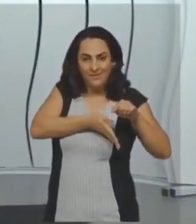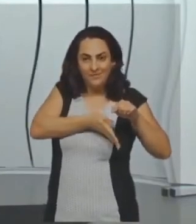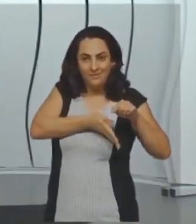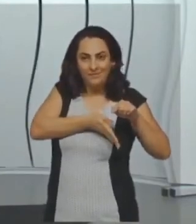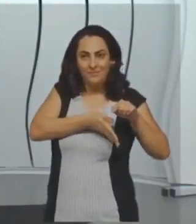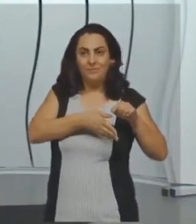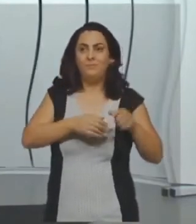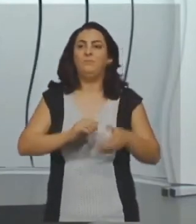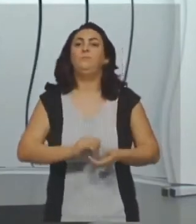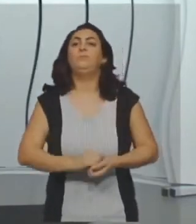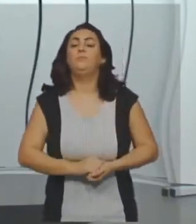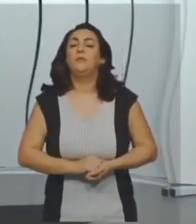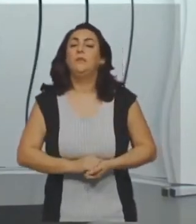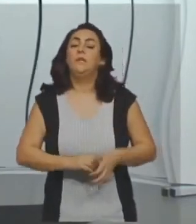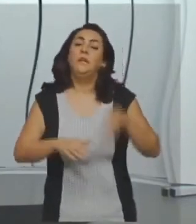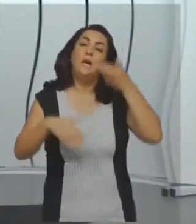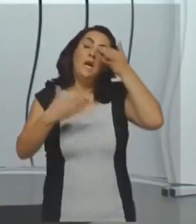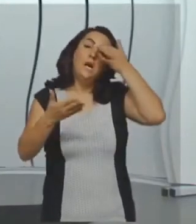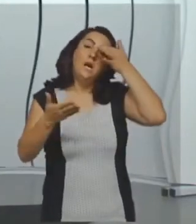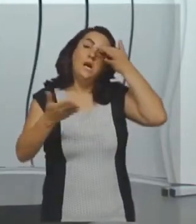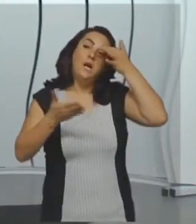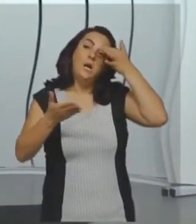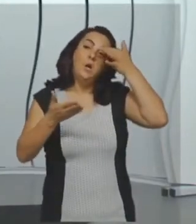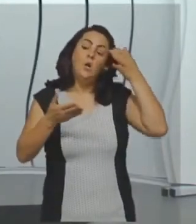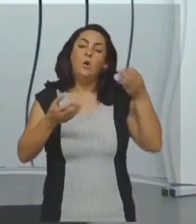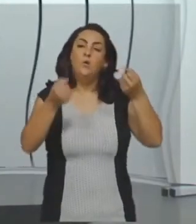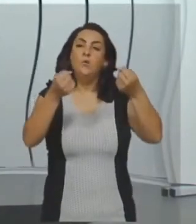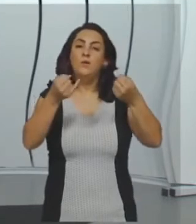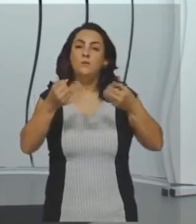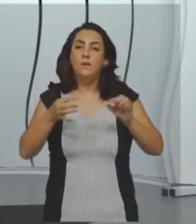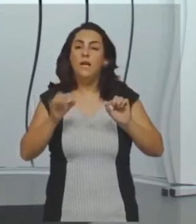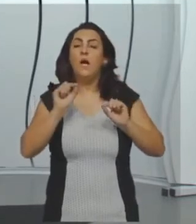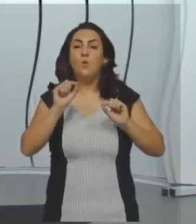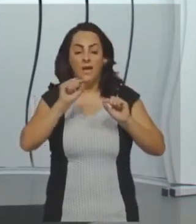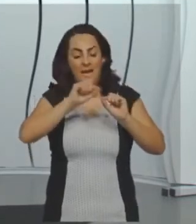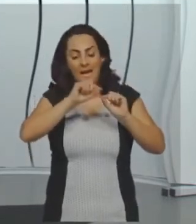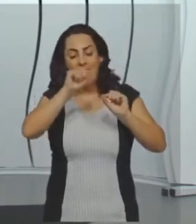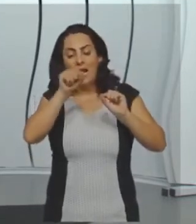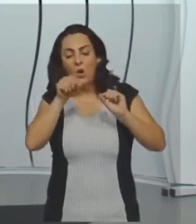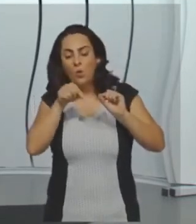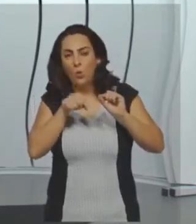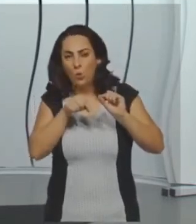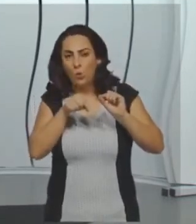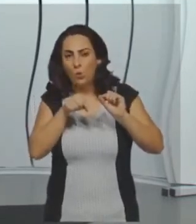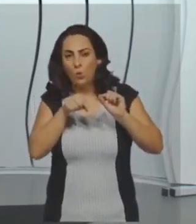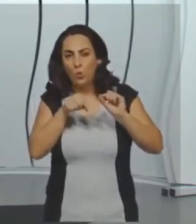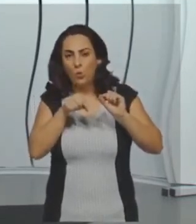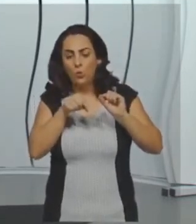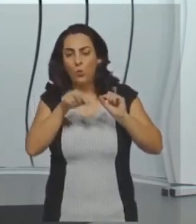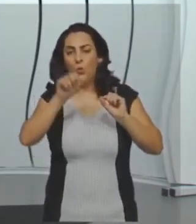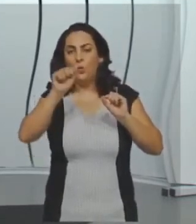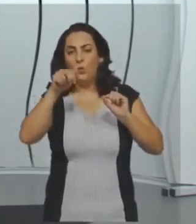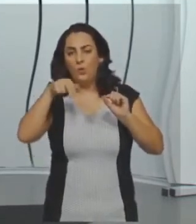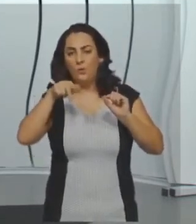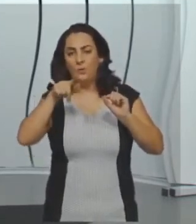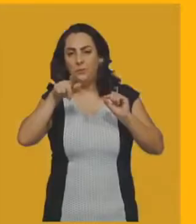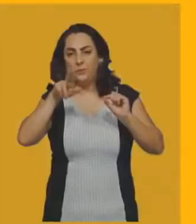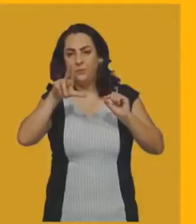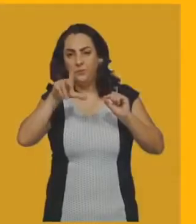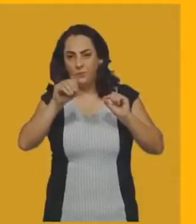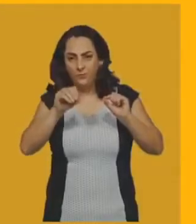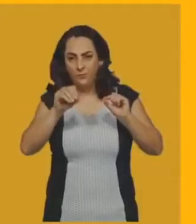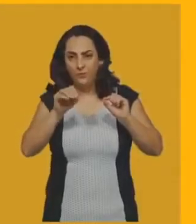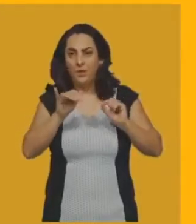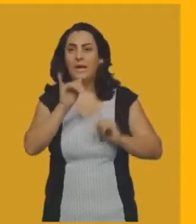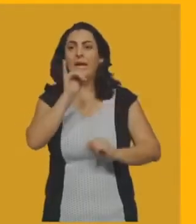concorrentes e oblíquas, que elas não são perpendiculares. Bom, agora a gente vai falar um pouquinho